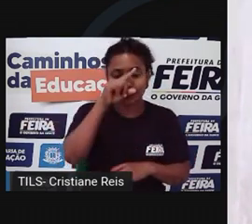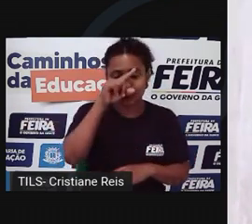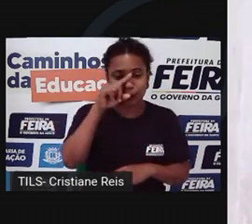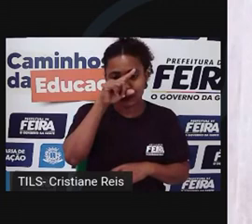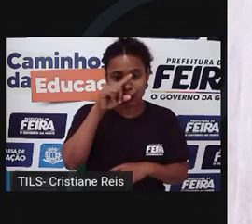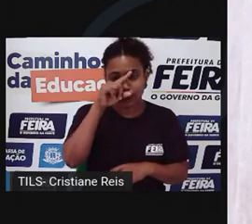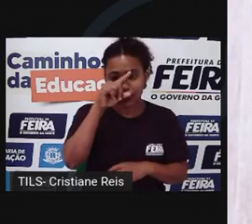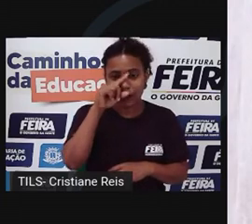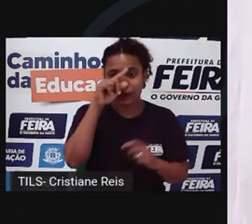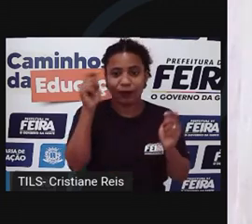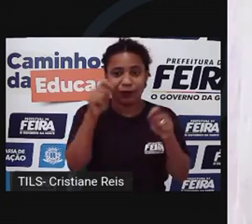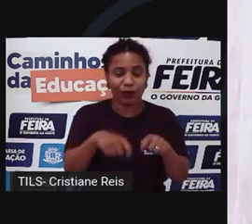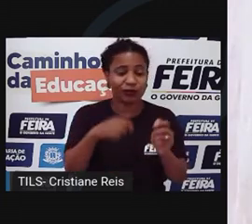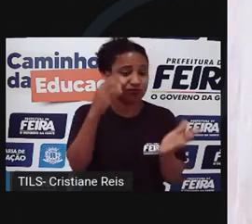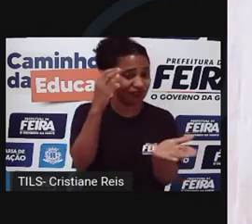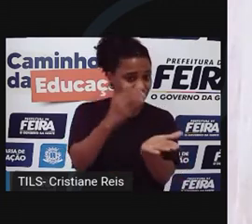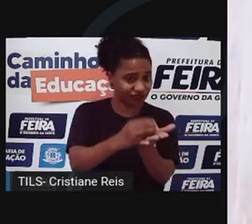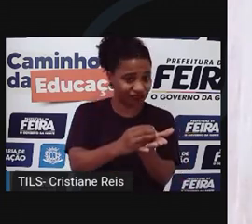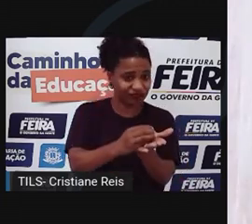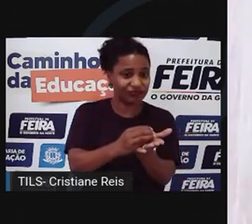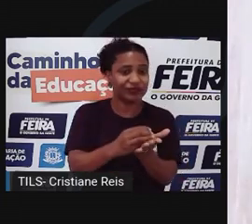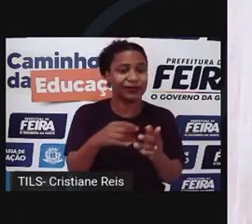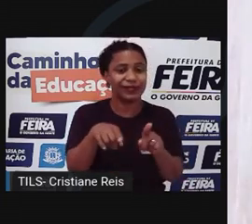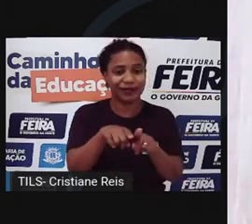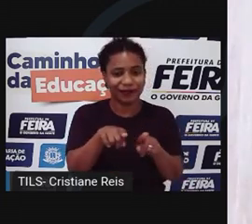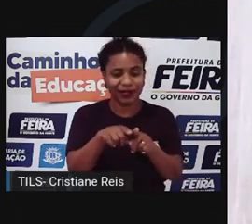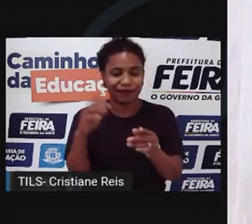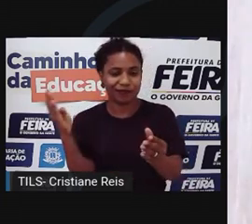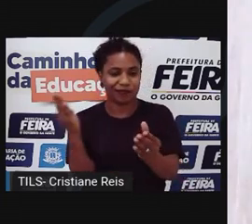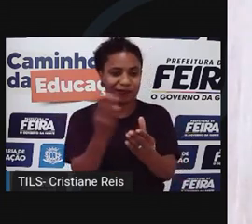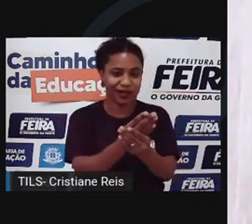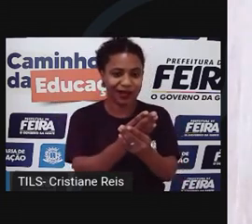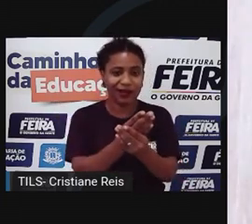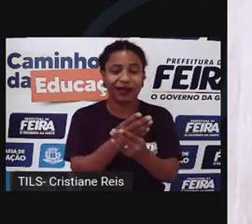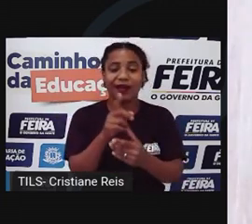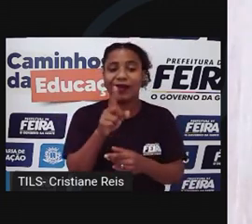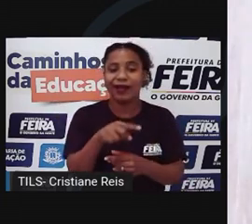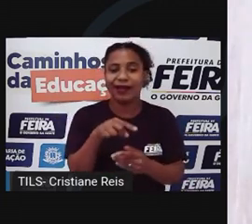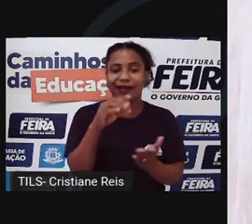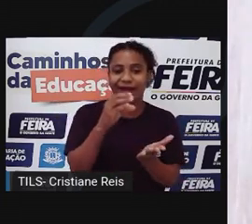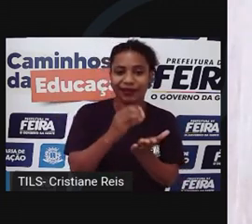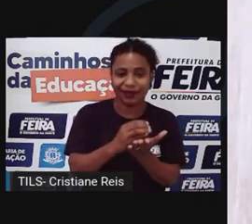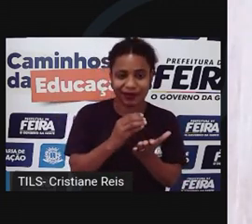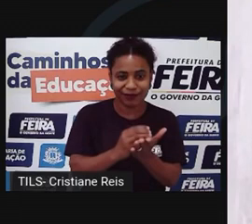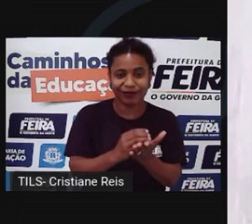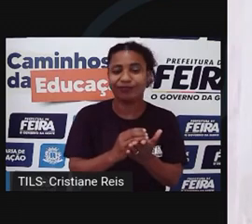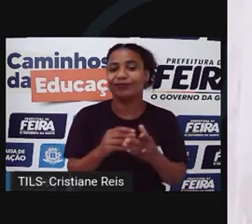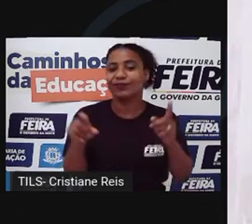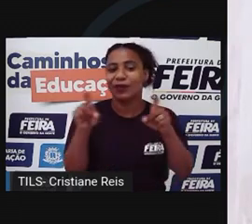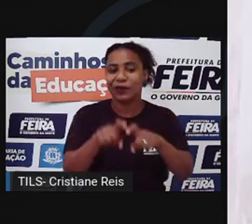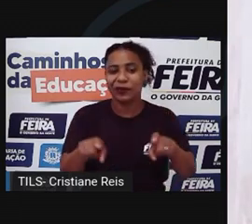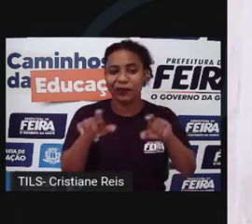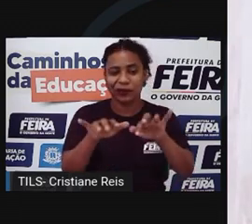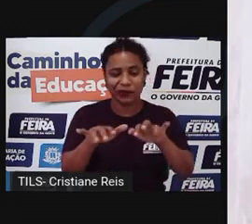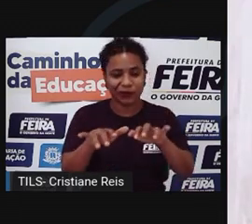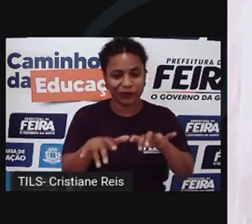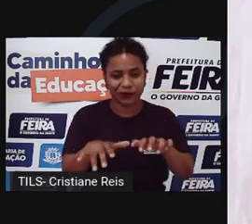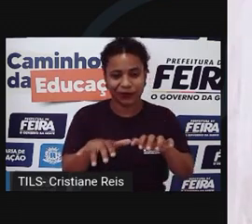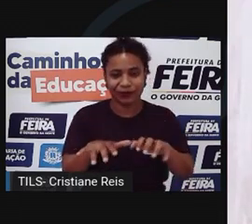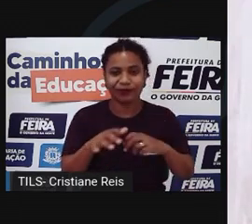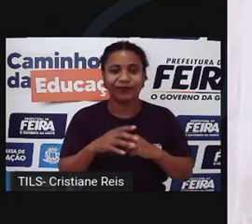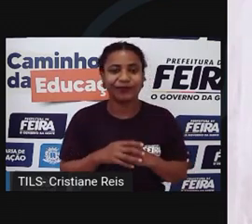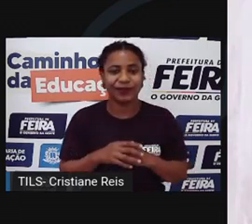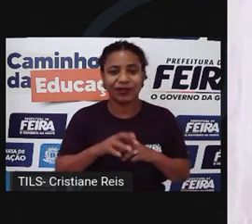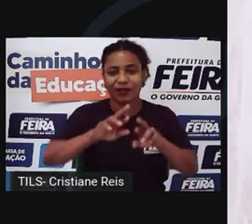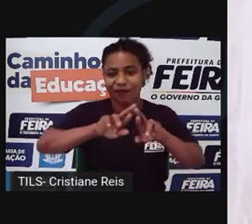154A. São classificados como crimes informáticos mistos, os crimes complexos, onde a